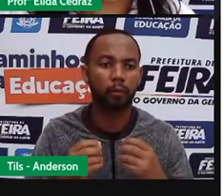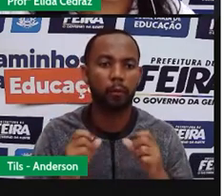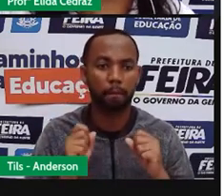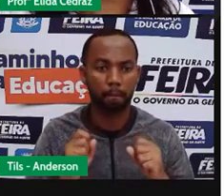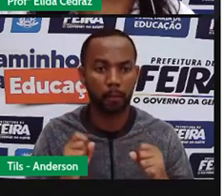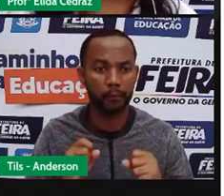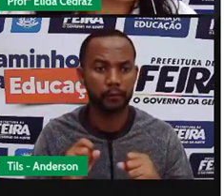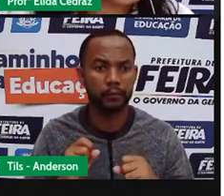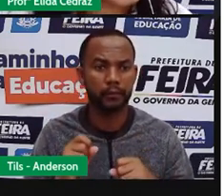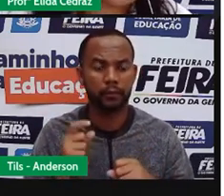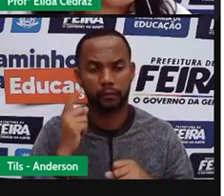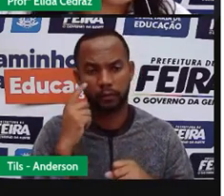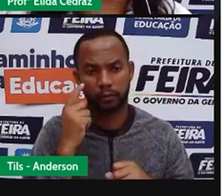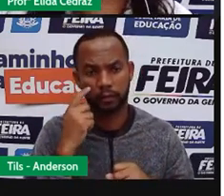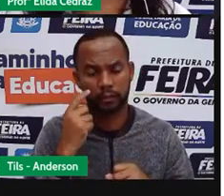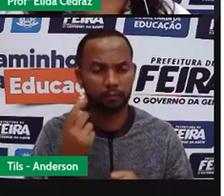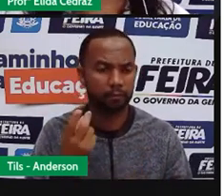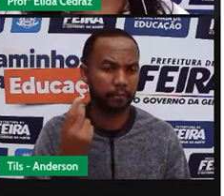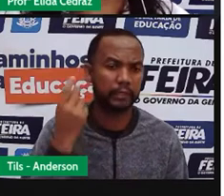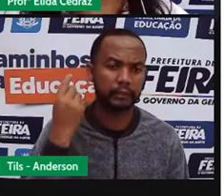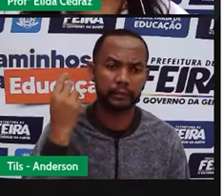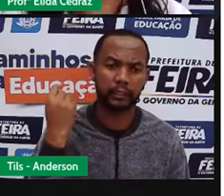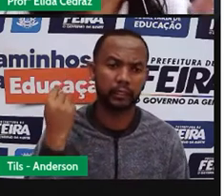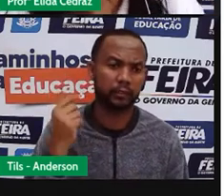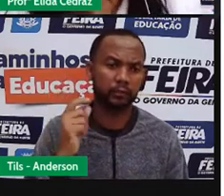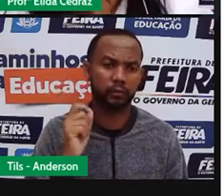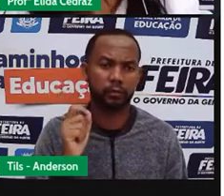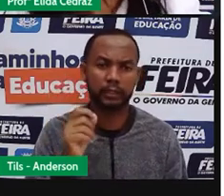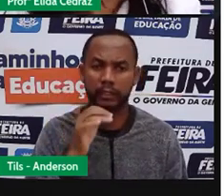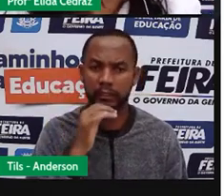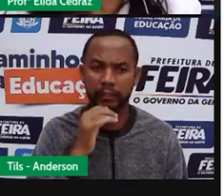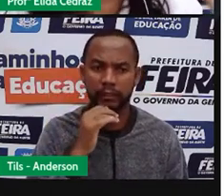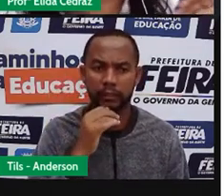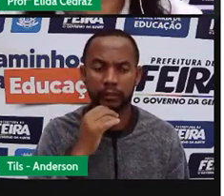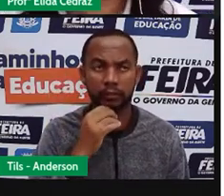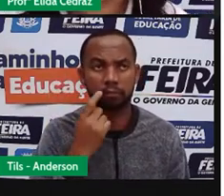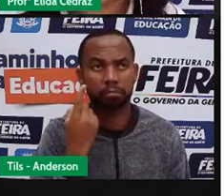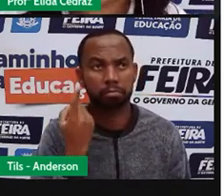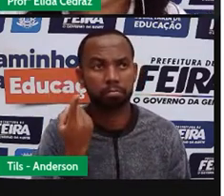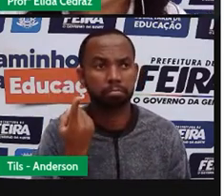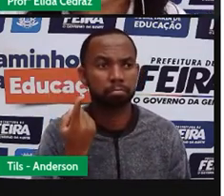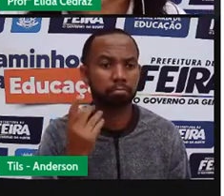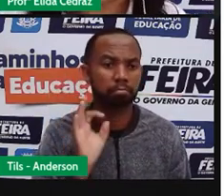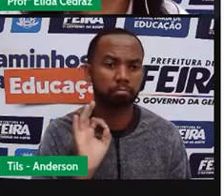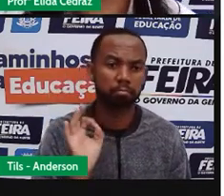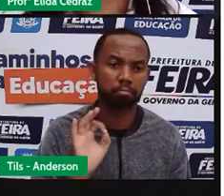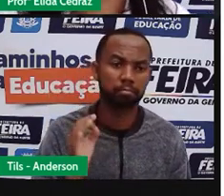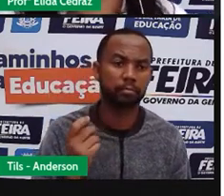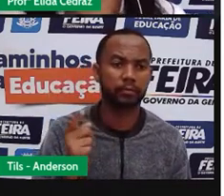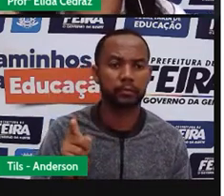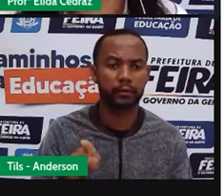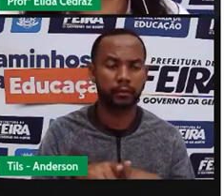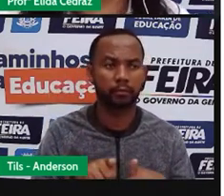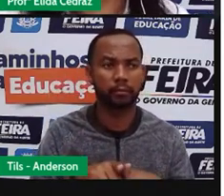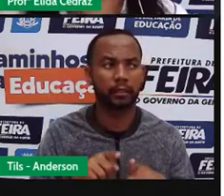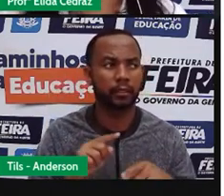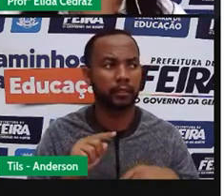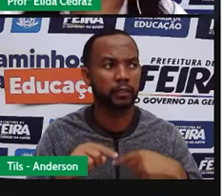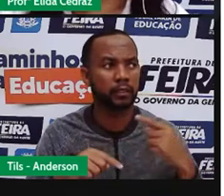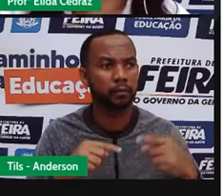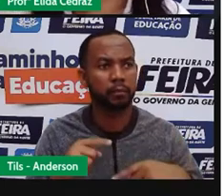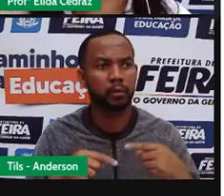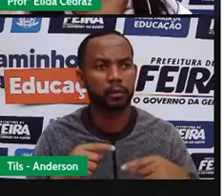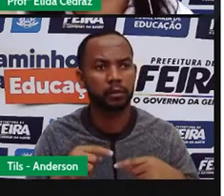ser medido. Antigamente, ele era apenas observado e marcado. E depois do